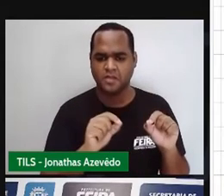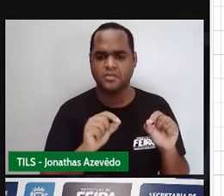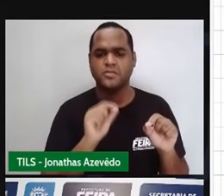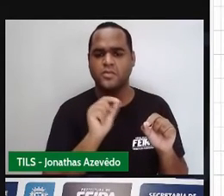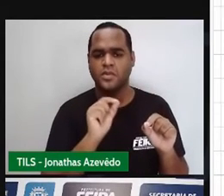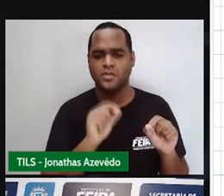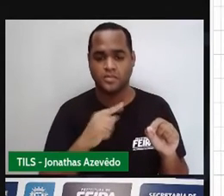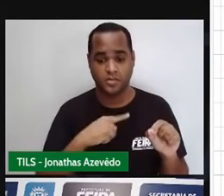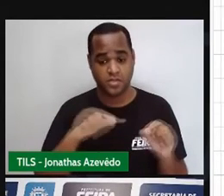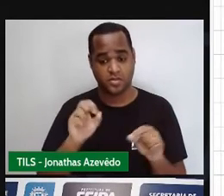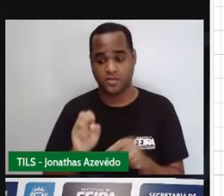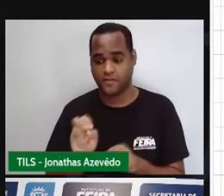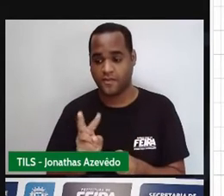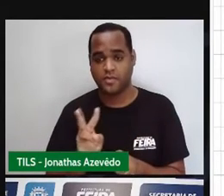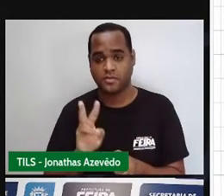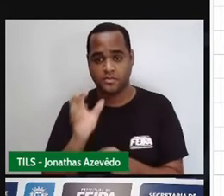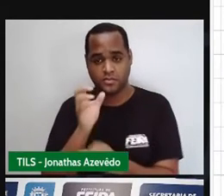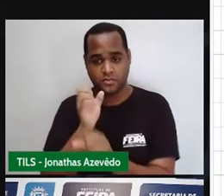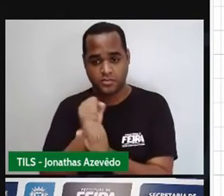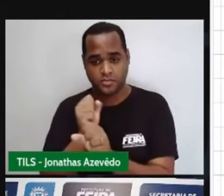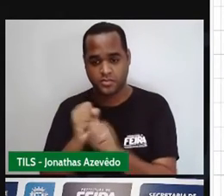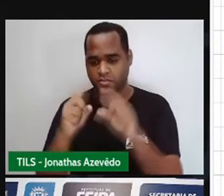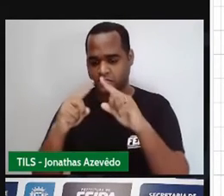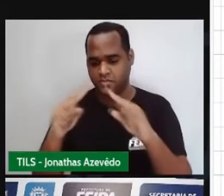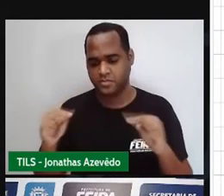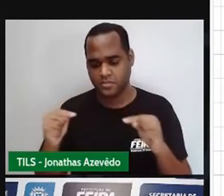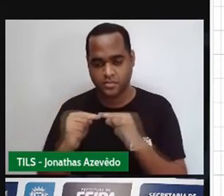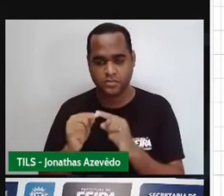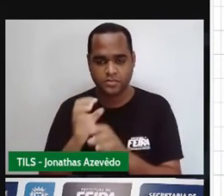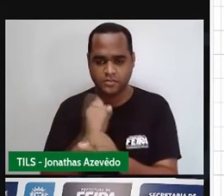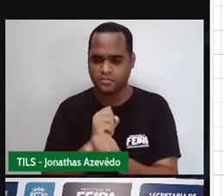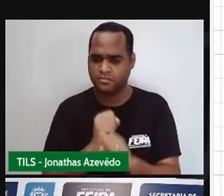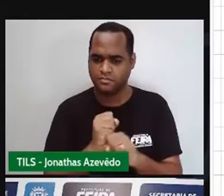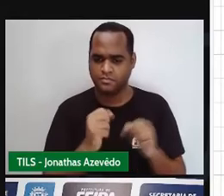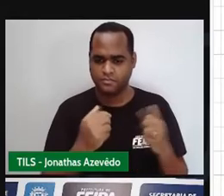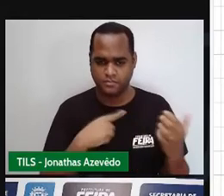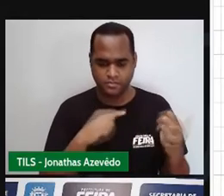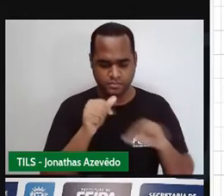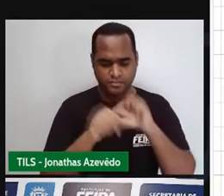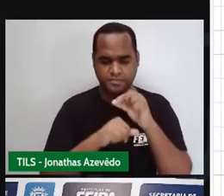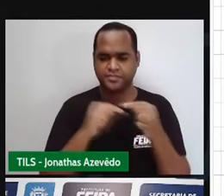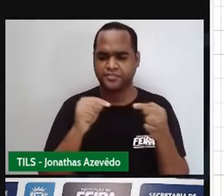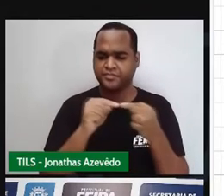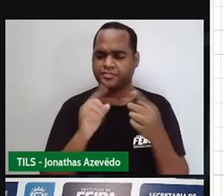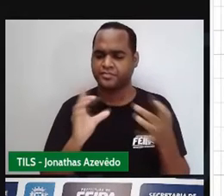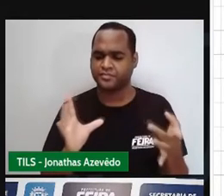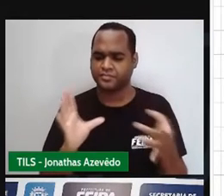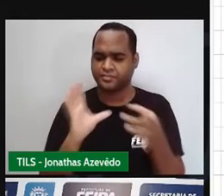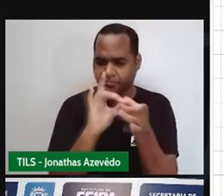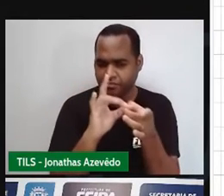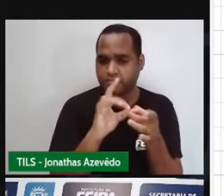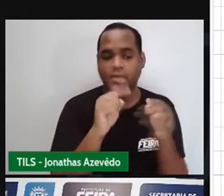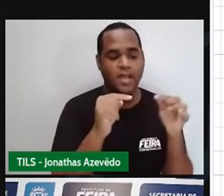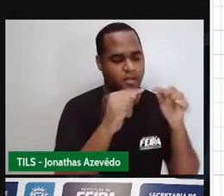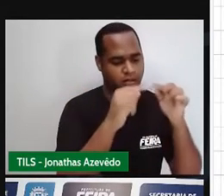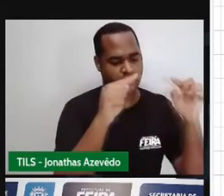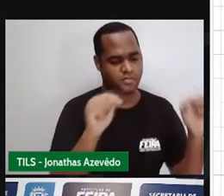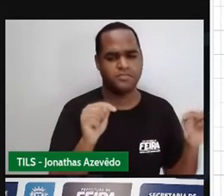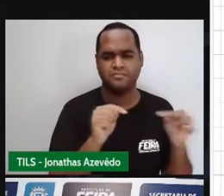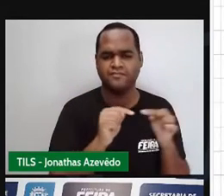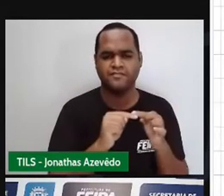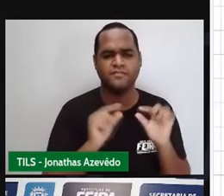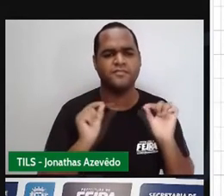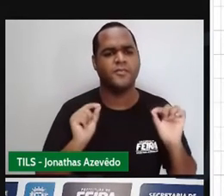valor da área do triângulo, né? Deu o quê em relação à área do retângulo,